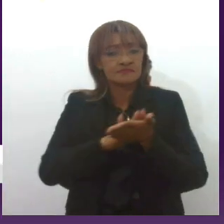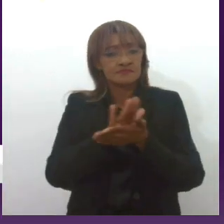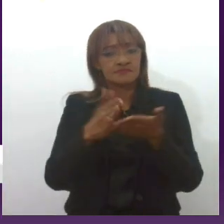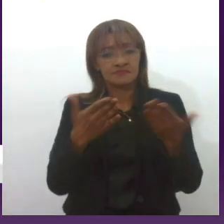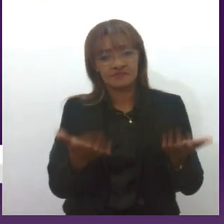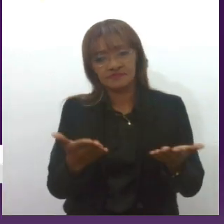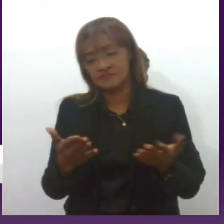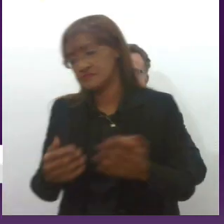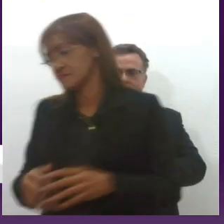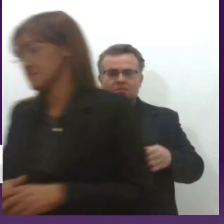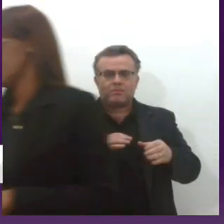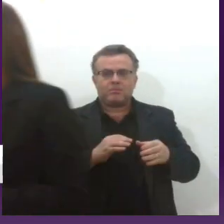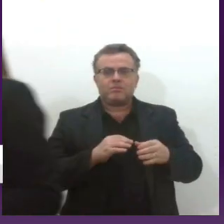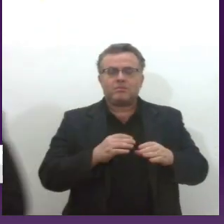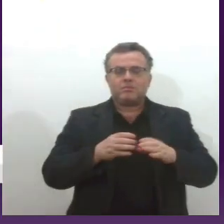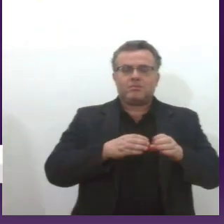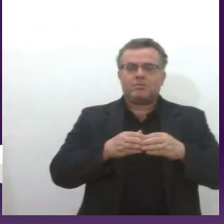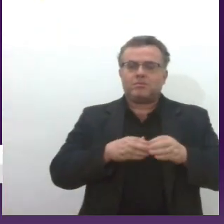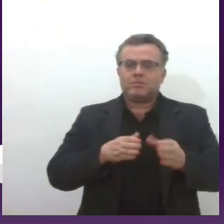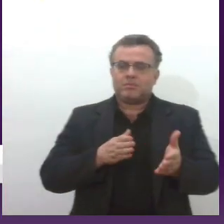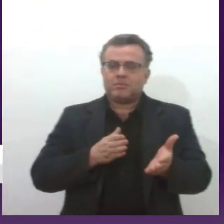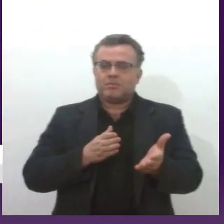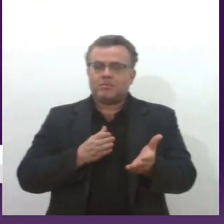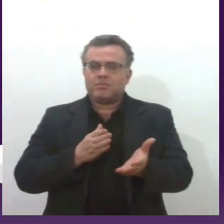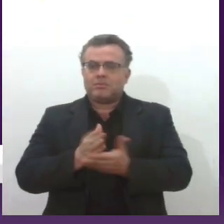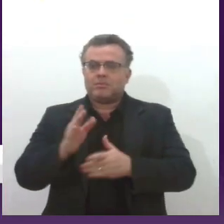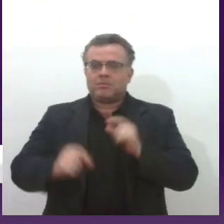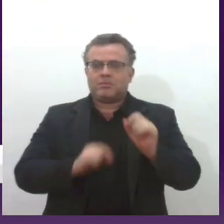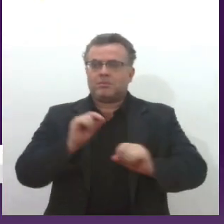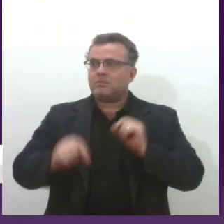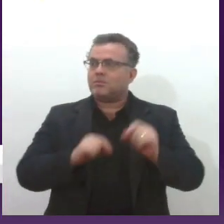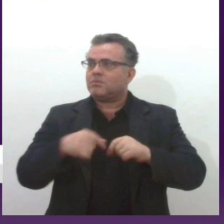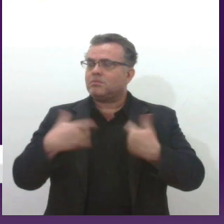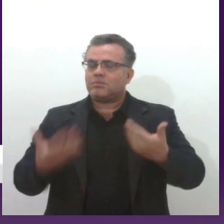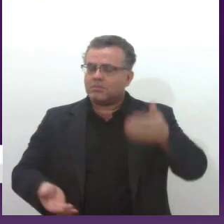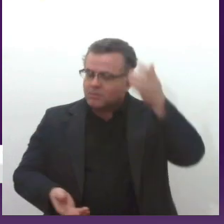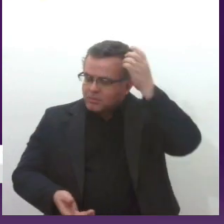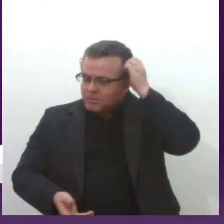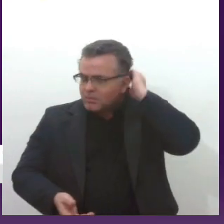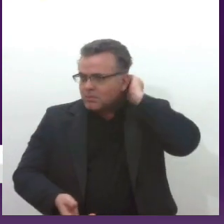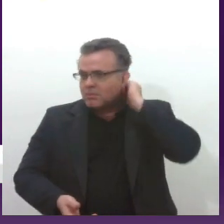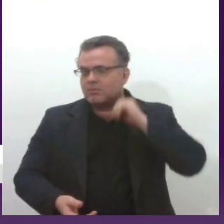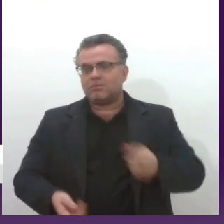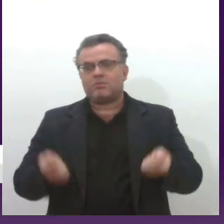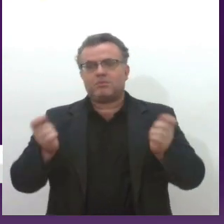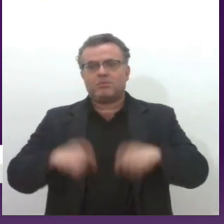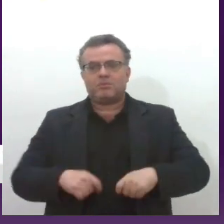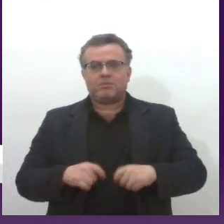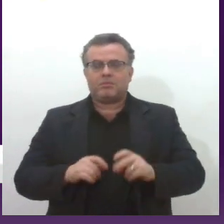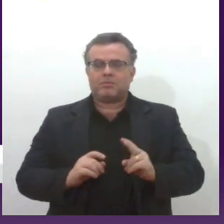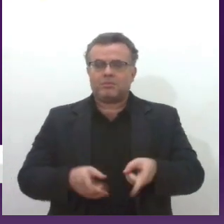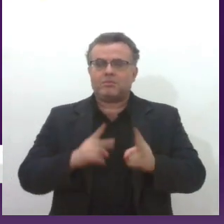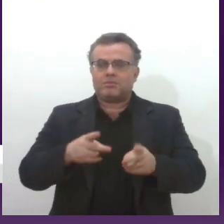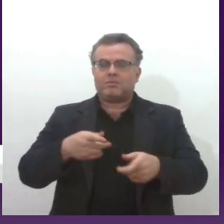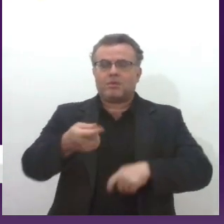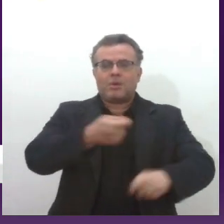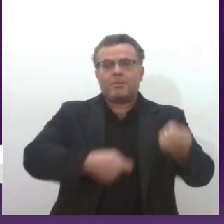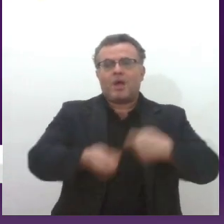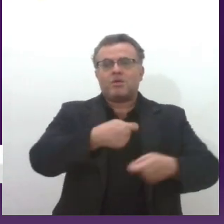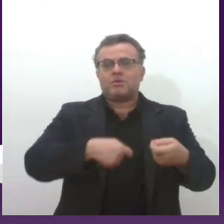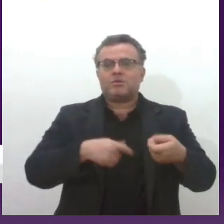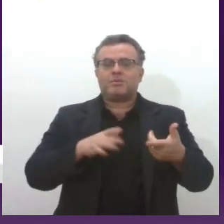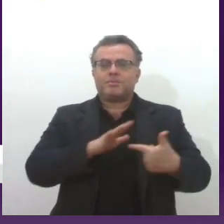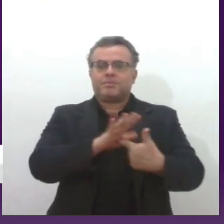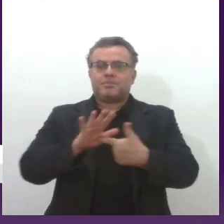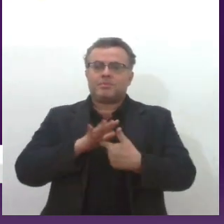ser oficial, a gente faz um concurso para ser gestor, então a gente trabalha tanto na parte operacional quanto na parte administrativa, então eu tive, que foi